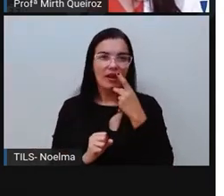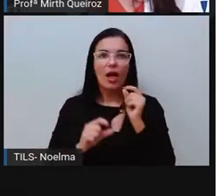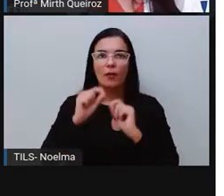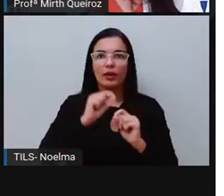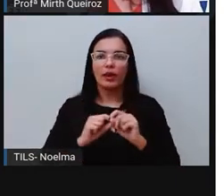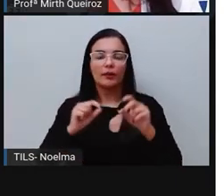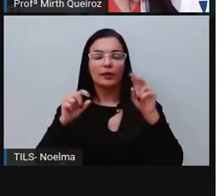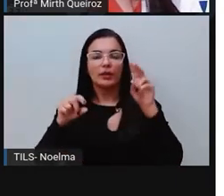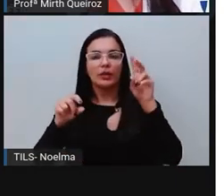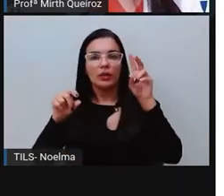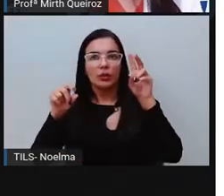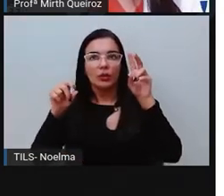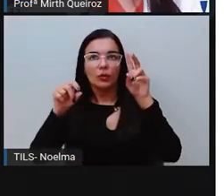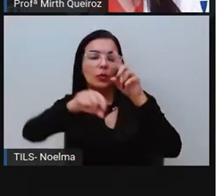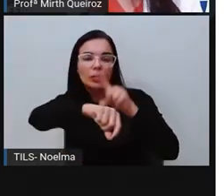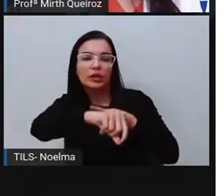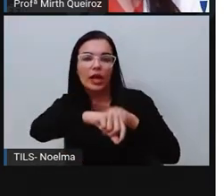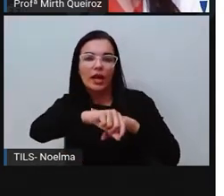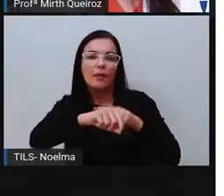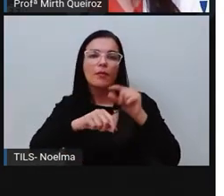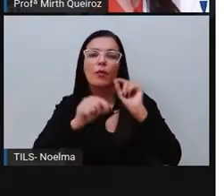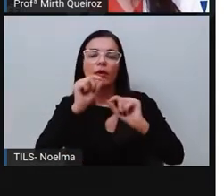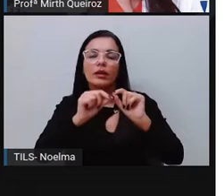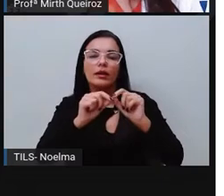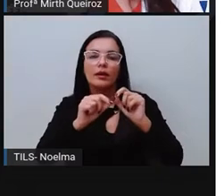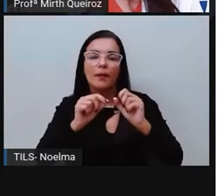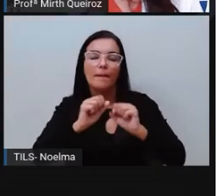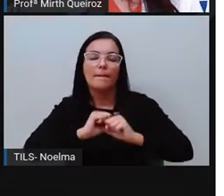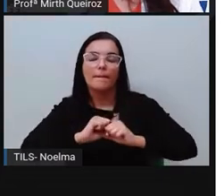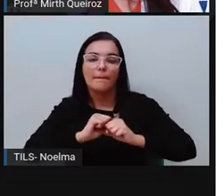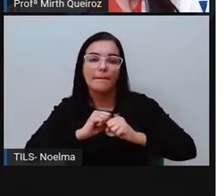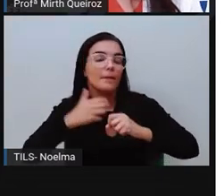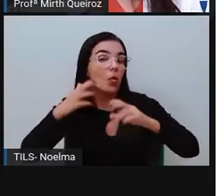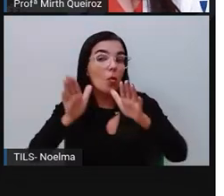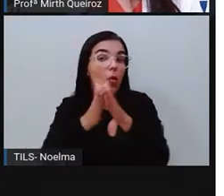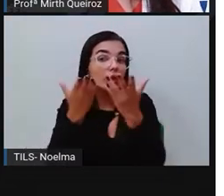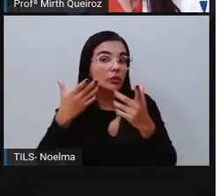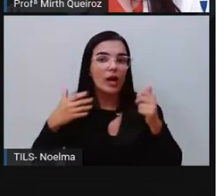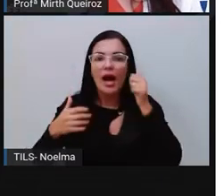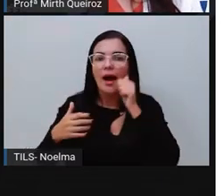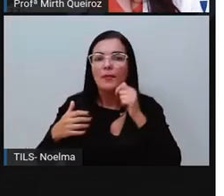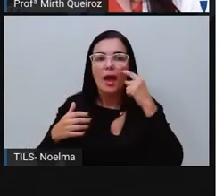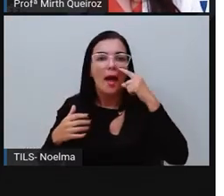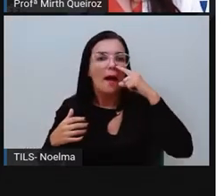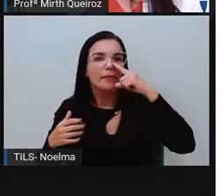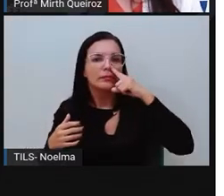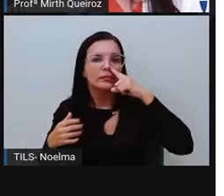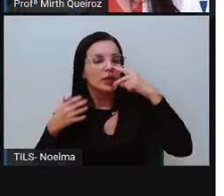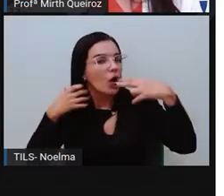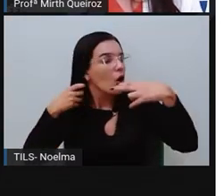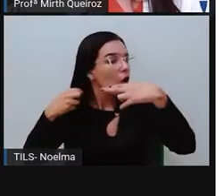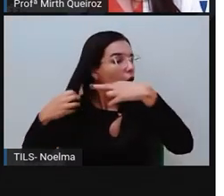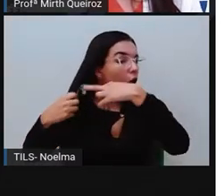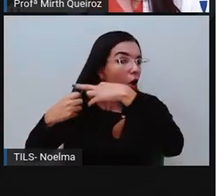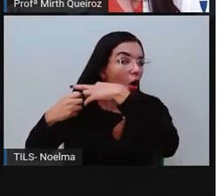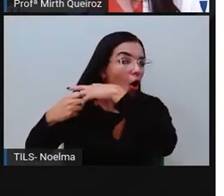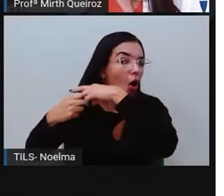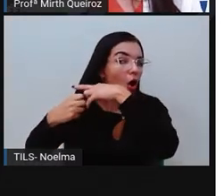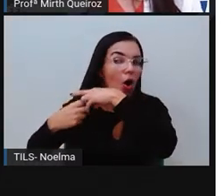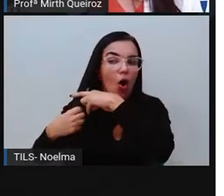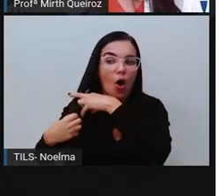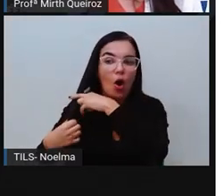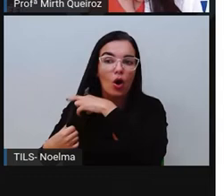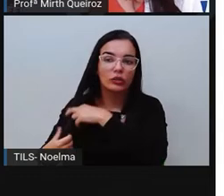ela corta as tranças de Rapunzel, né? E também o momento em